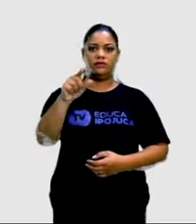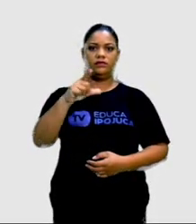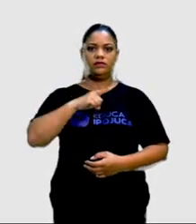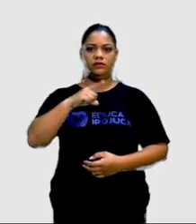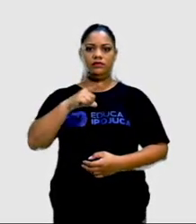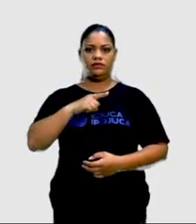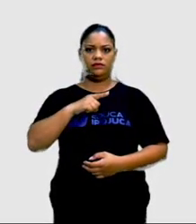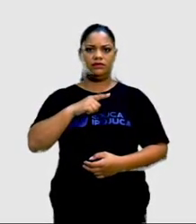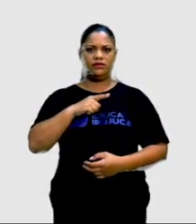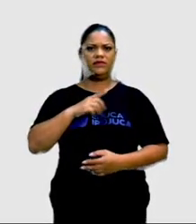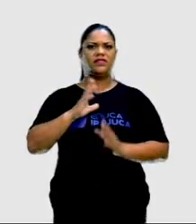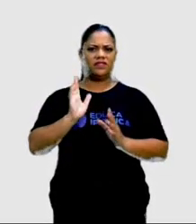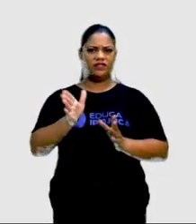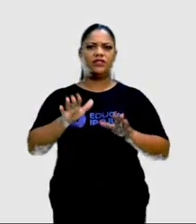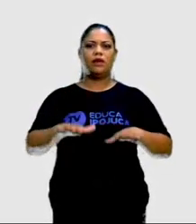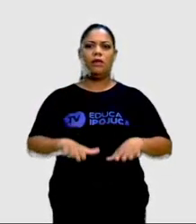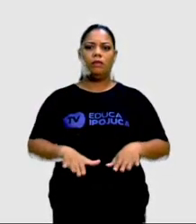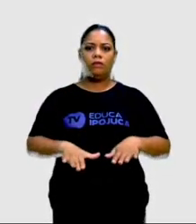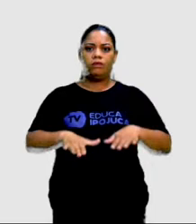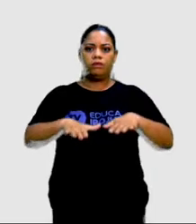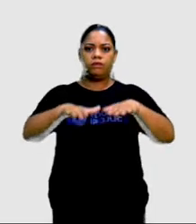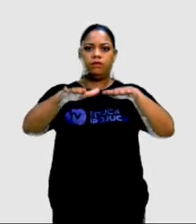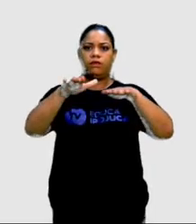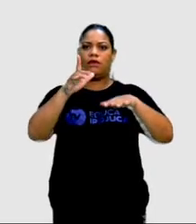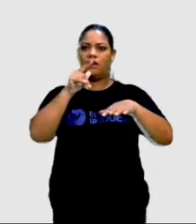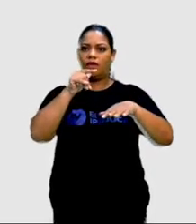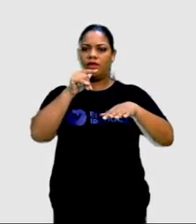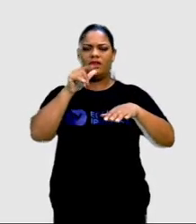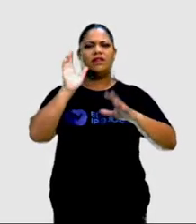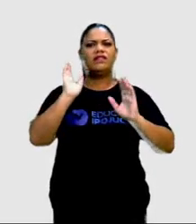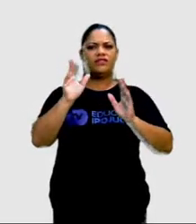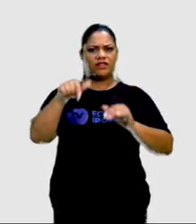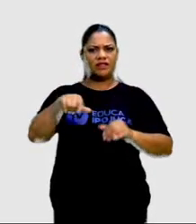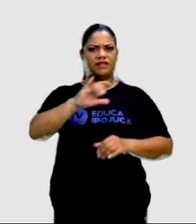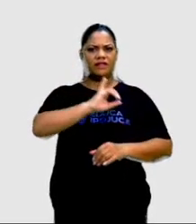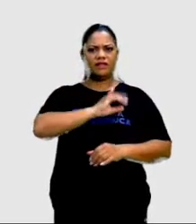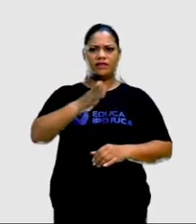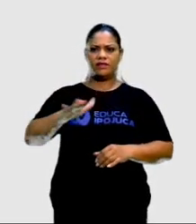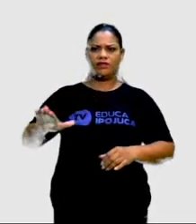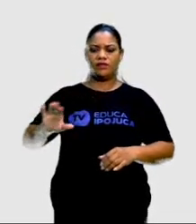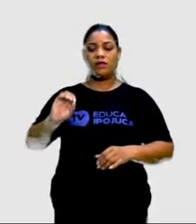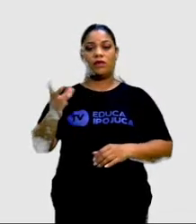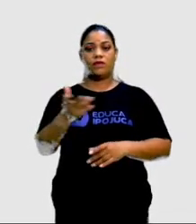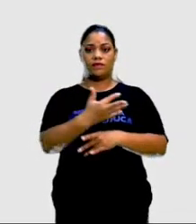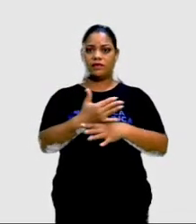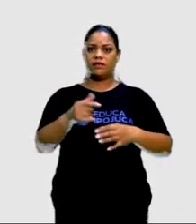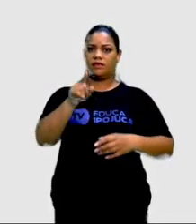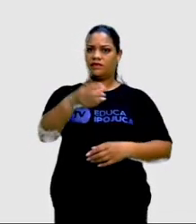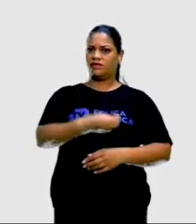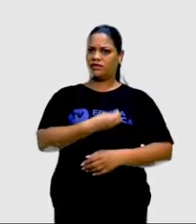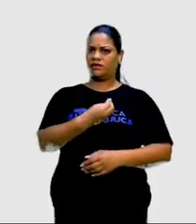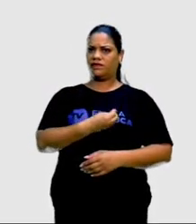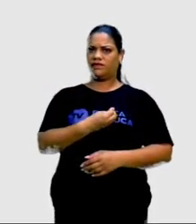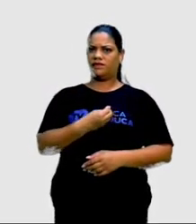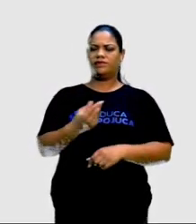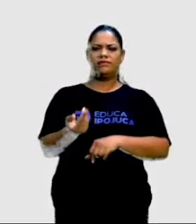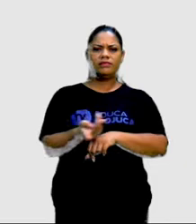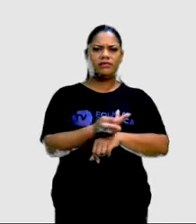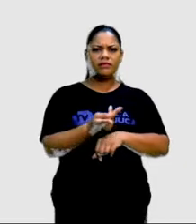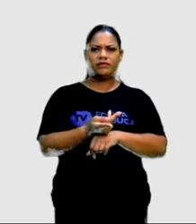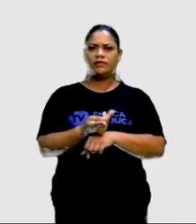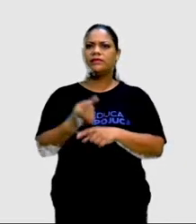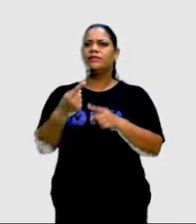tem ou já teve enchente? Já teve enchente aqui em Pojuca ou na cidade onde você mora? Faça uma pesquisa para descobrir as